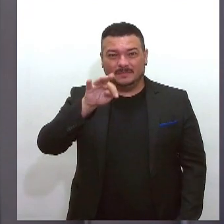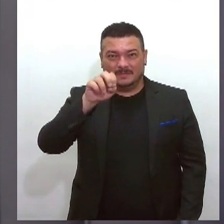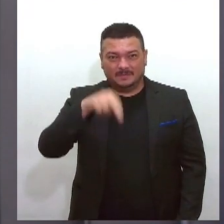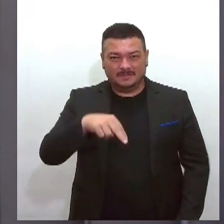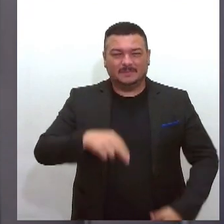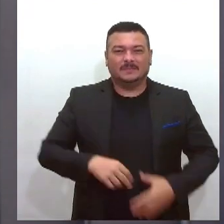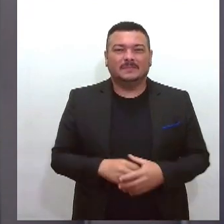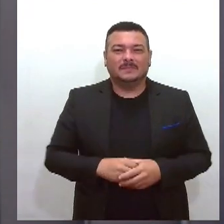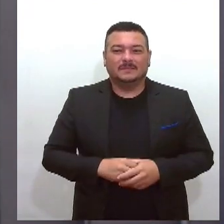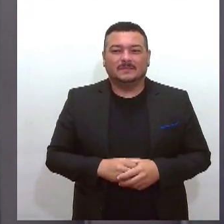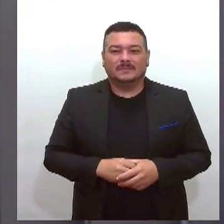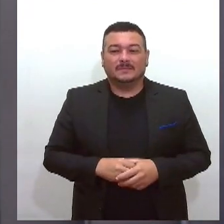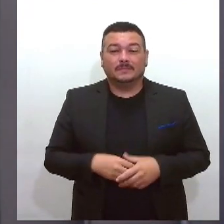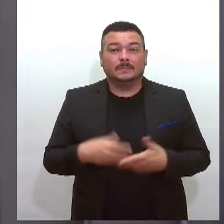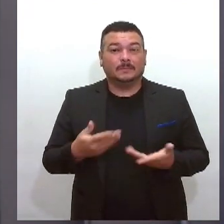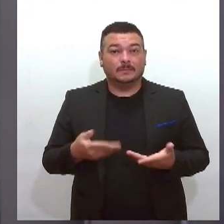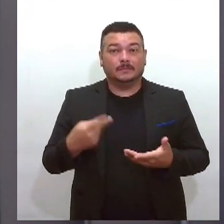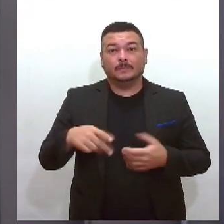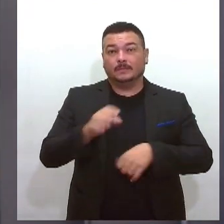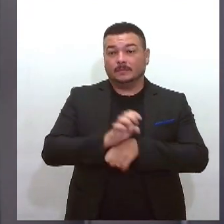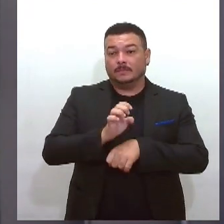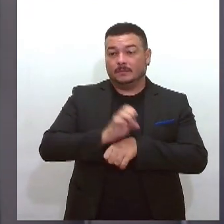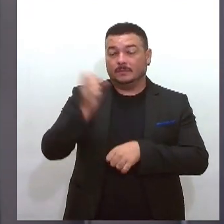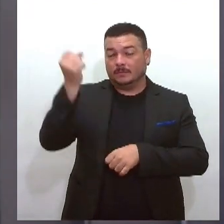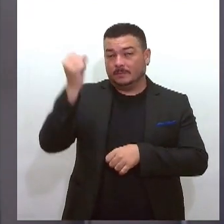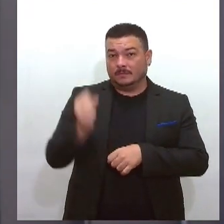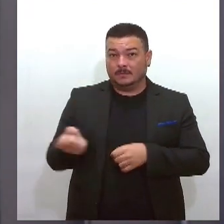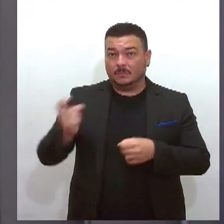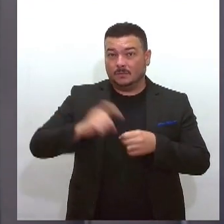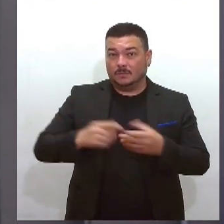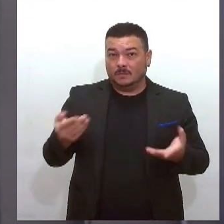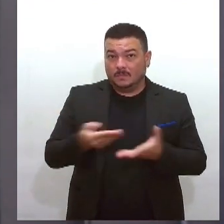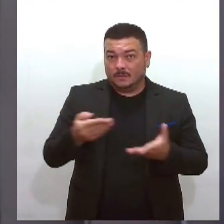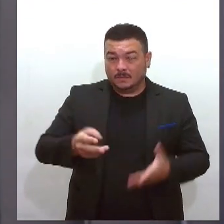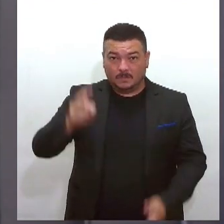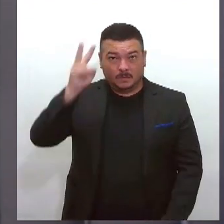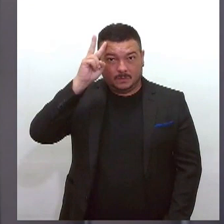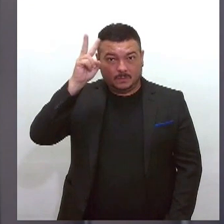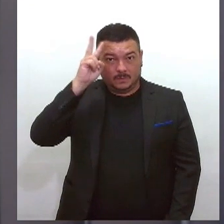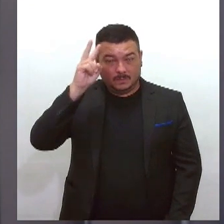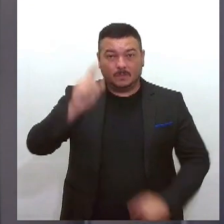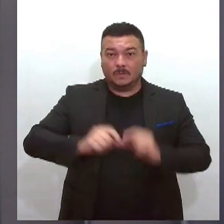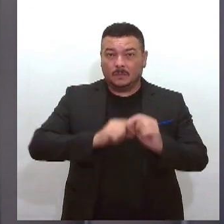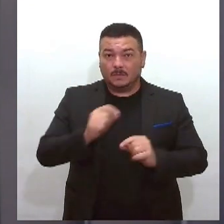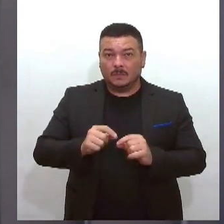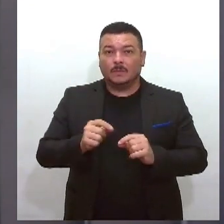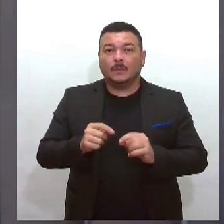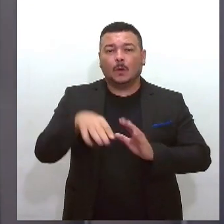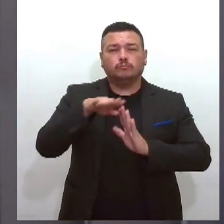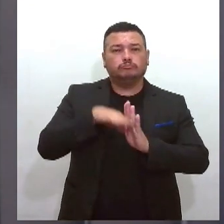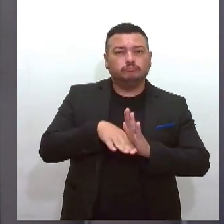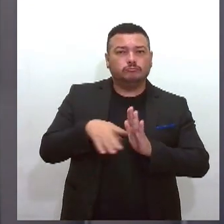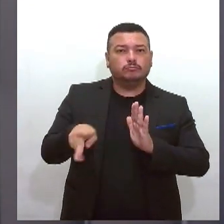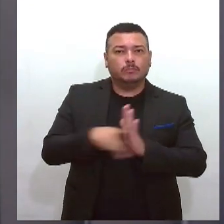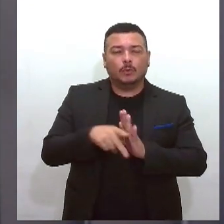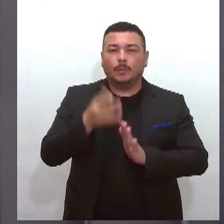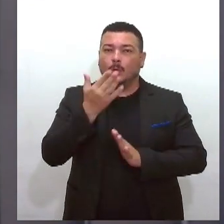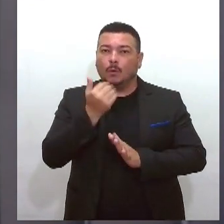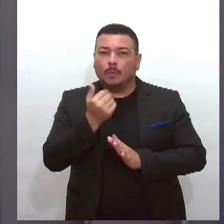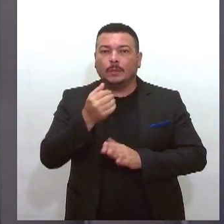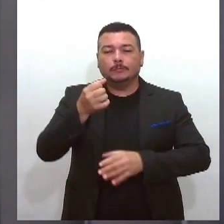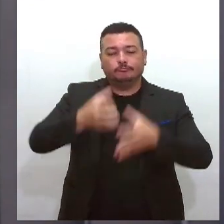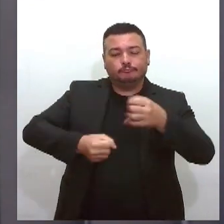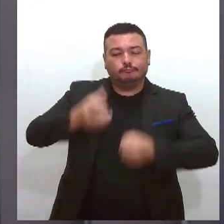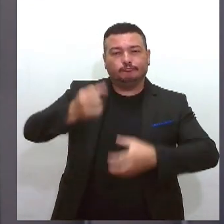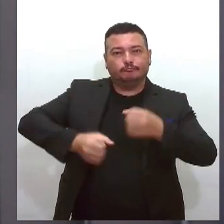O Estado de Sergipe retoma nesta segunda-feira o programa de aquisição de alimentos na modalidade leite em seis municípios do Alto